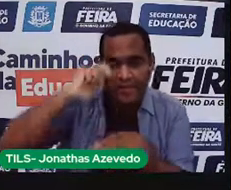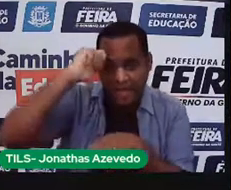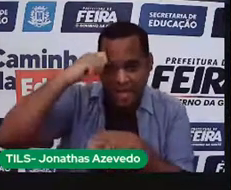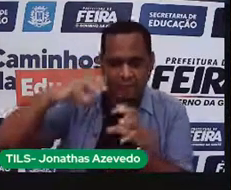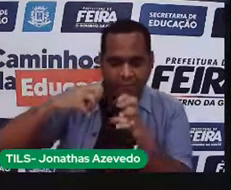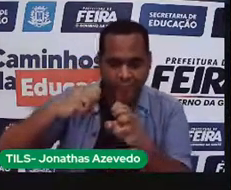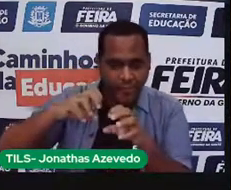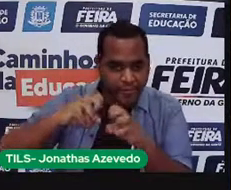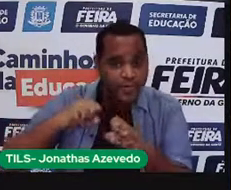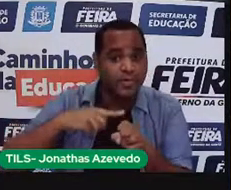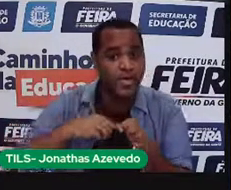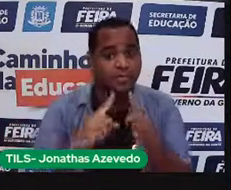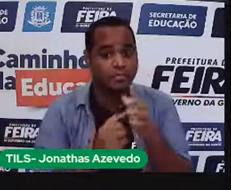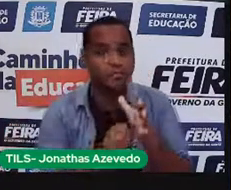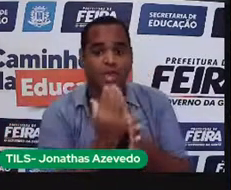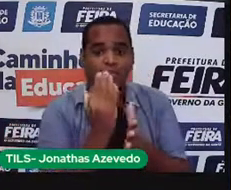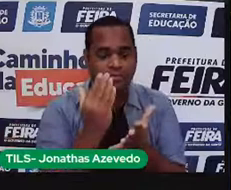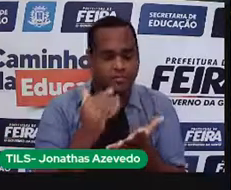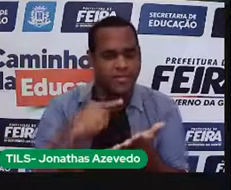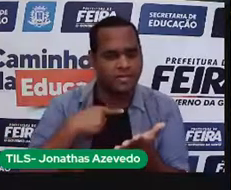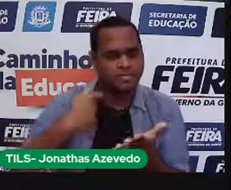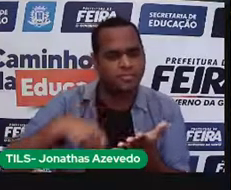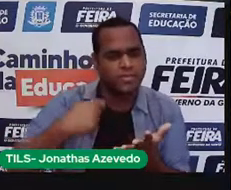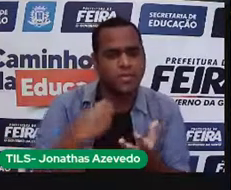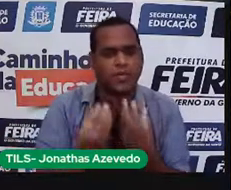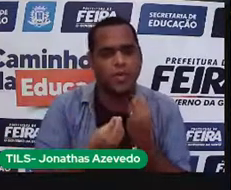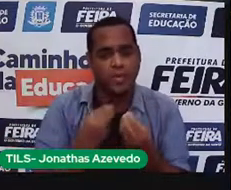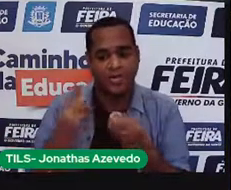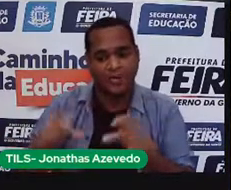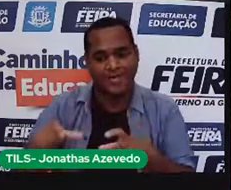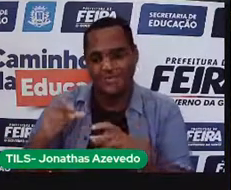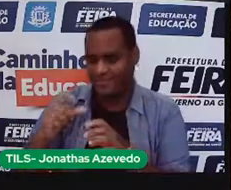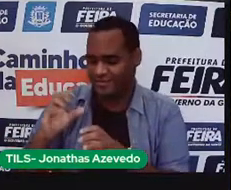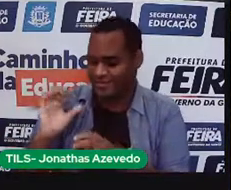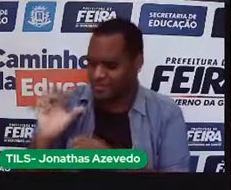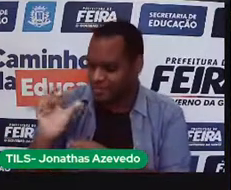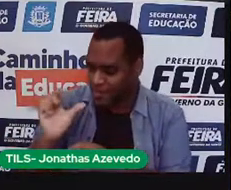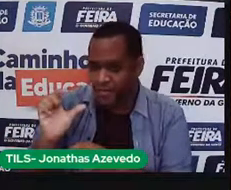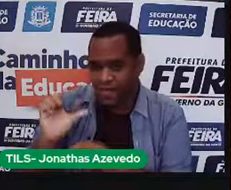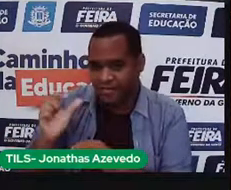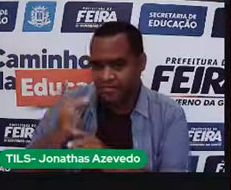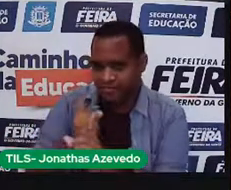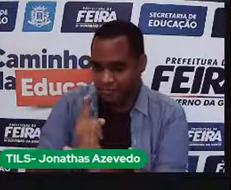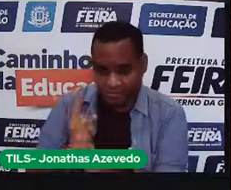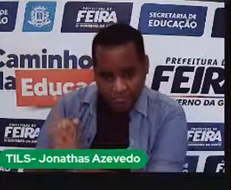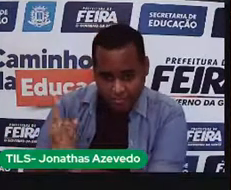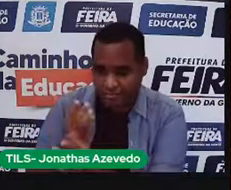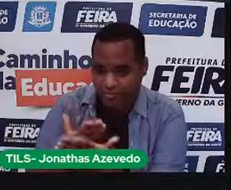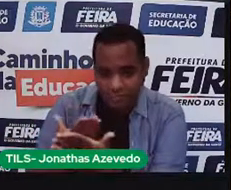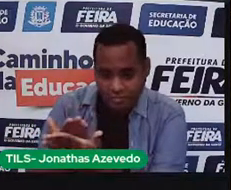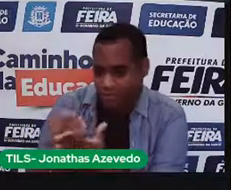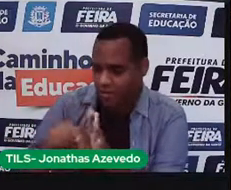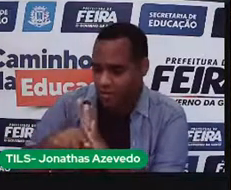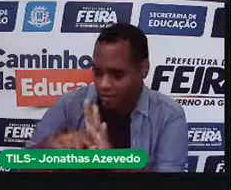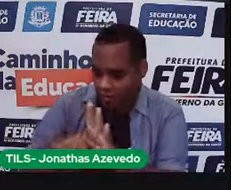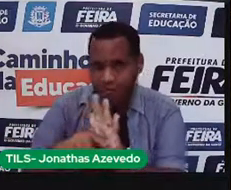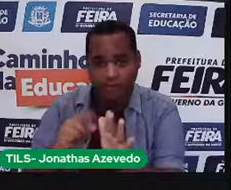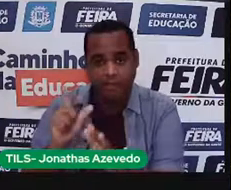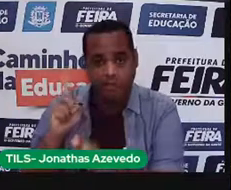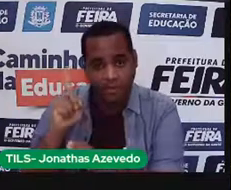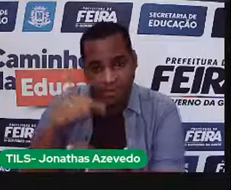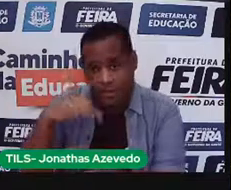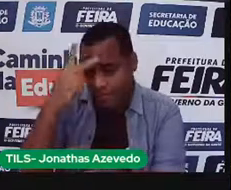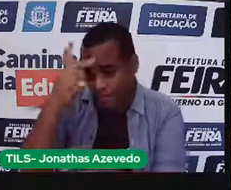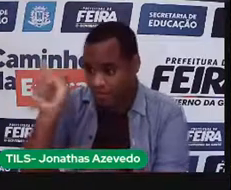plástico ser fabricado, precisa ele ser manipulado no laboratório. O plástico, ele não existe naturalmente na natureza. Aí ele